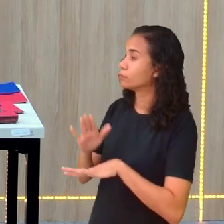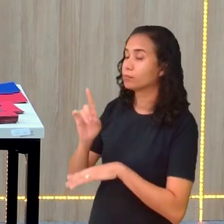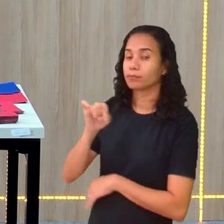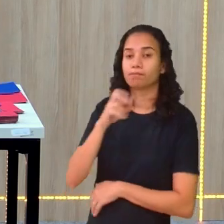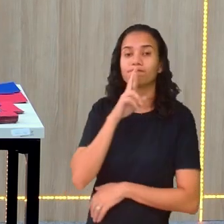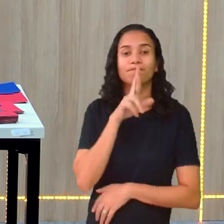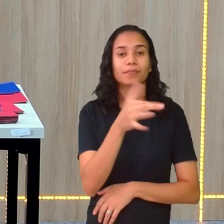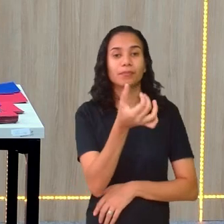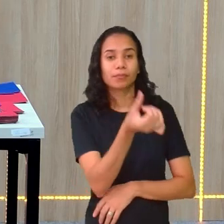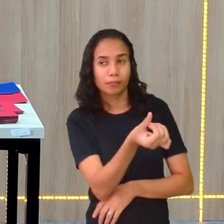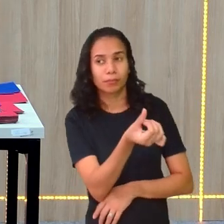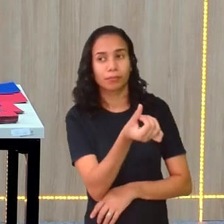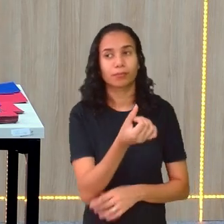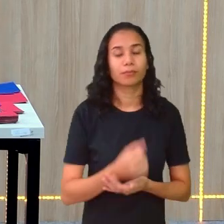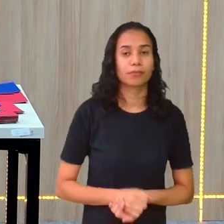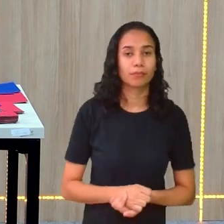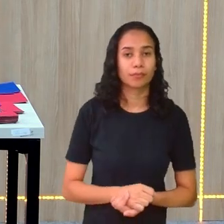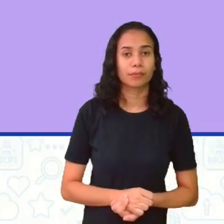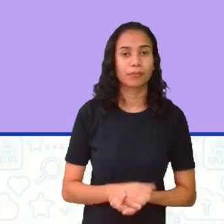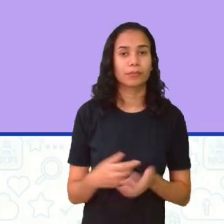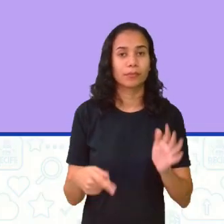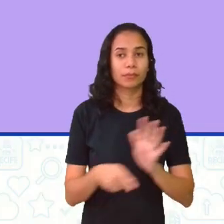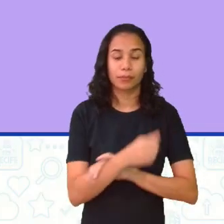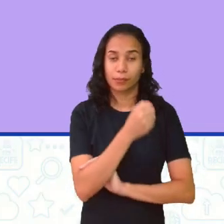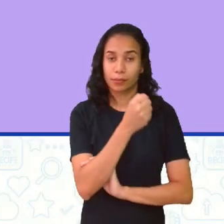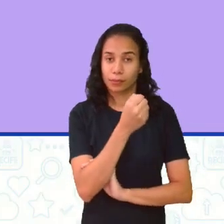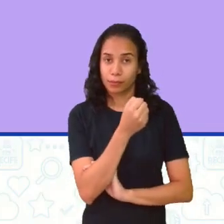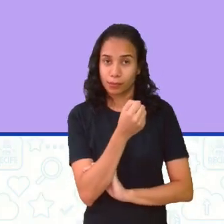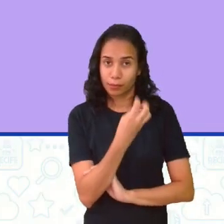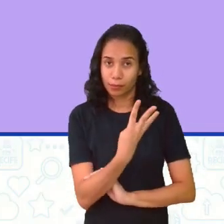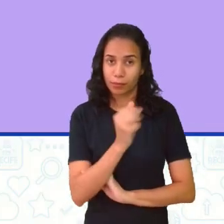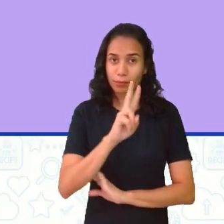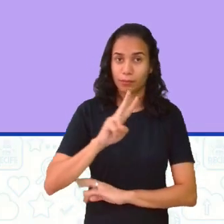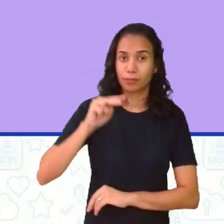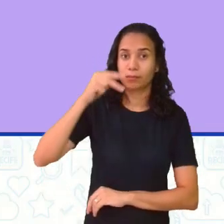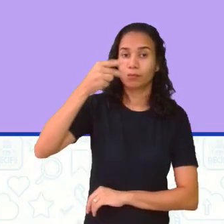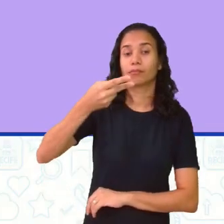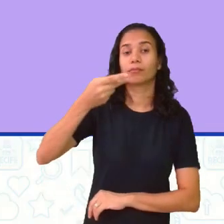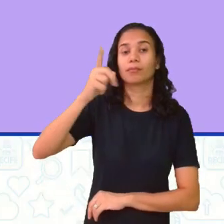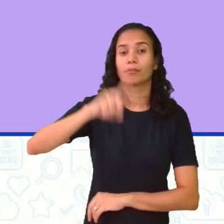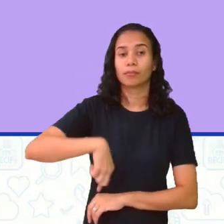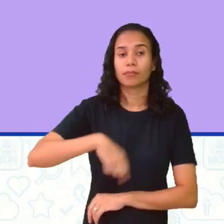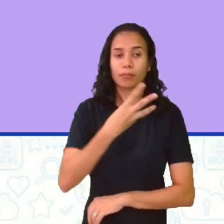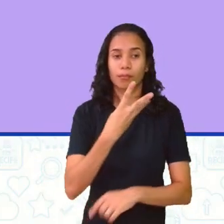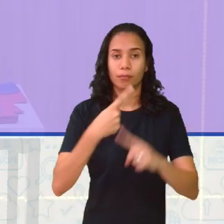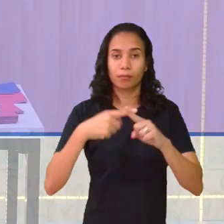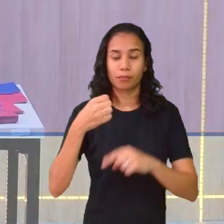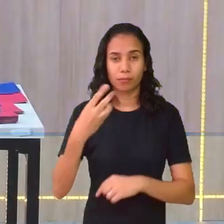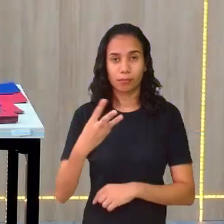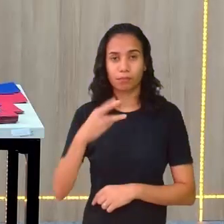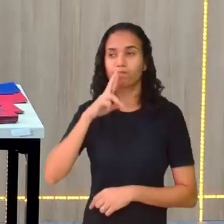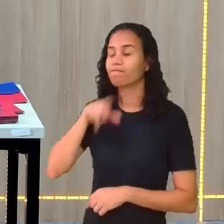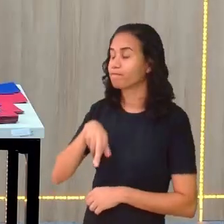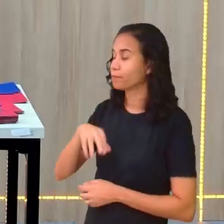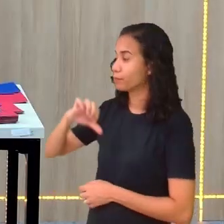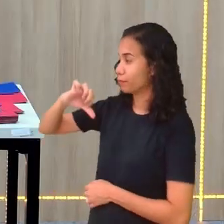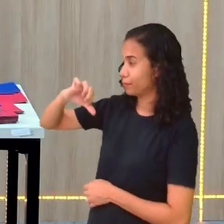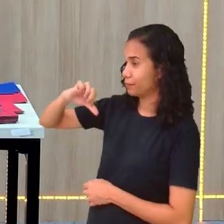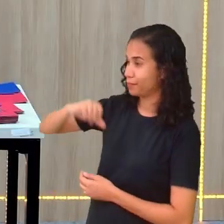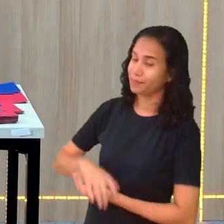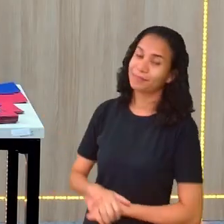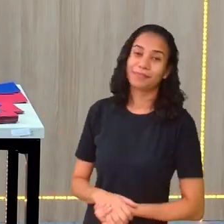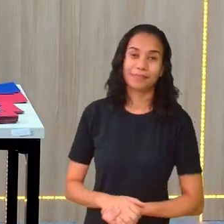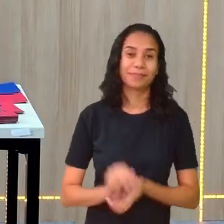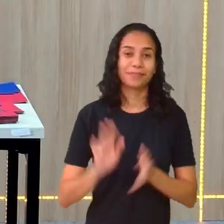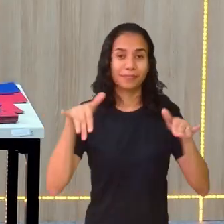6. 6. E 3 ao quadrado seria 3 vezes 3, que daria? 9.